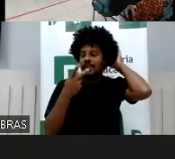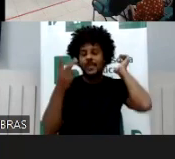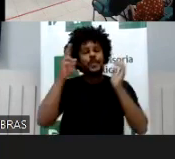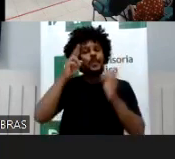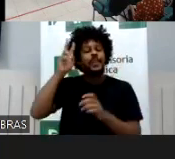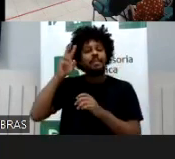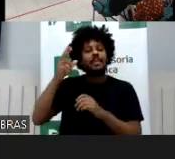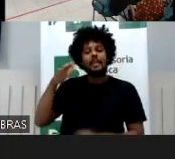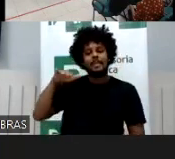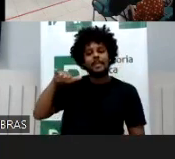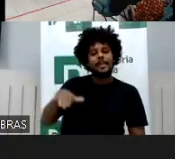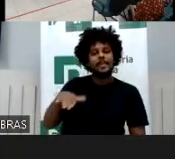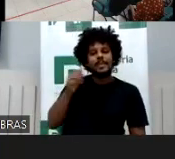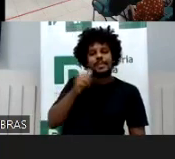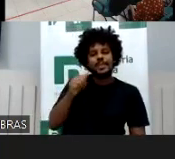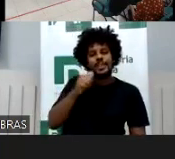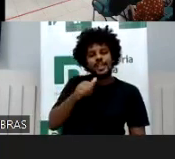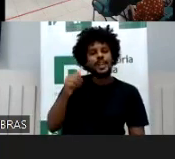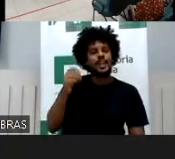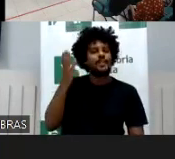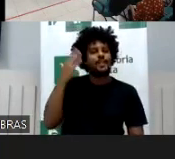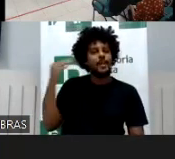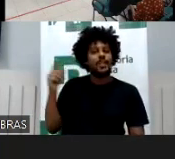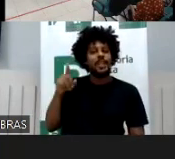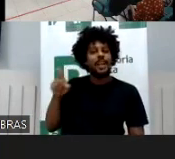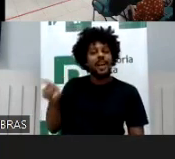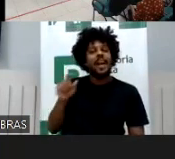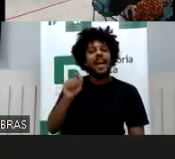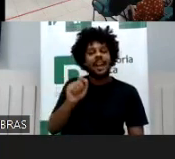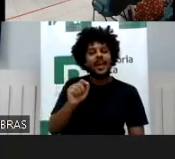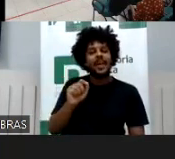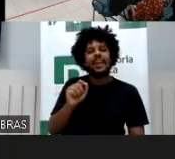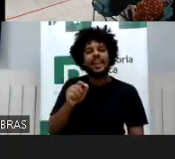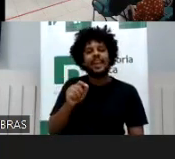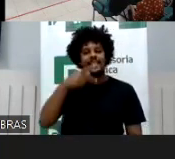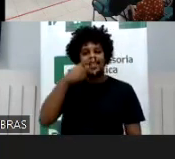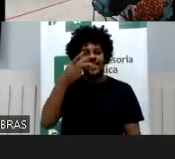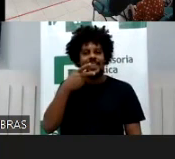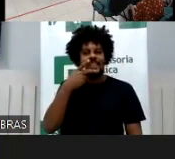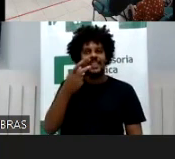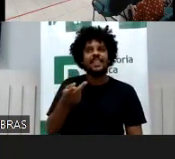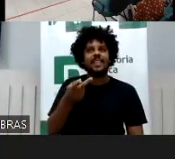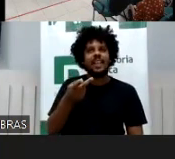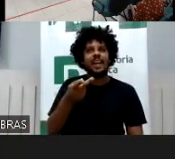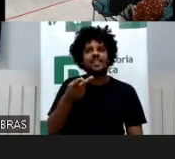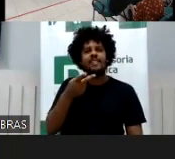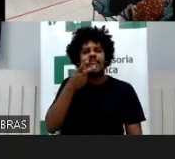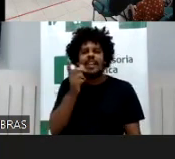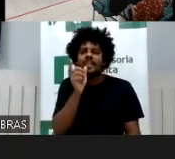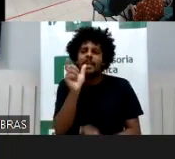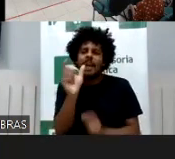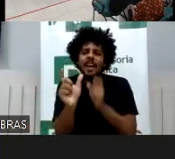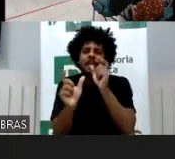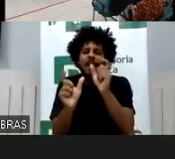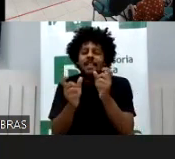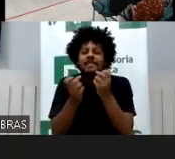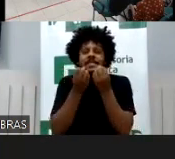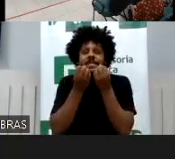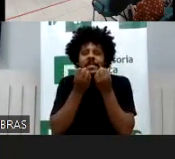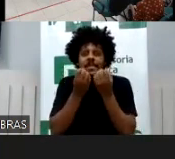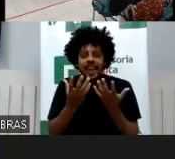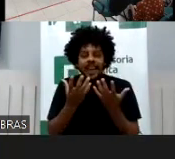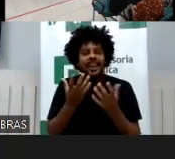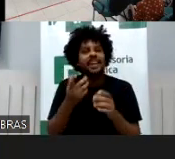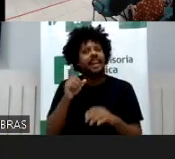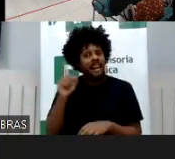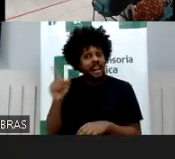famosa fazendo o soletrar e virou garota propaganda com Fernanda Montenegro, uma propaganda bonita, elegante, classuda do